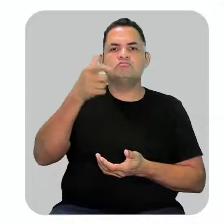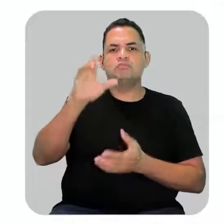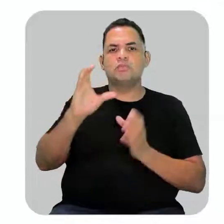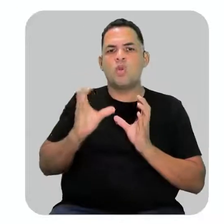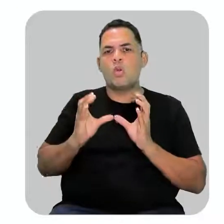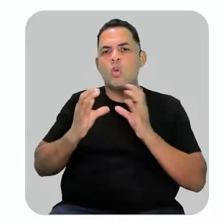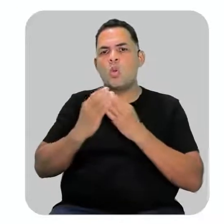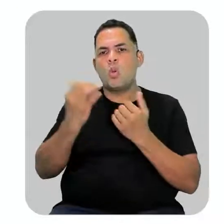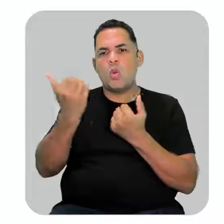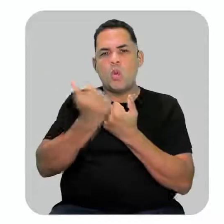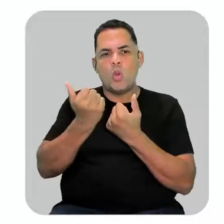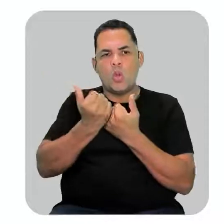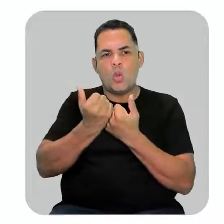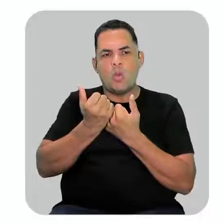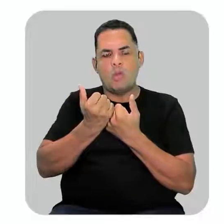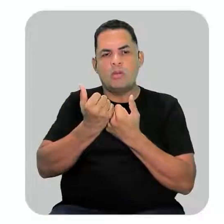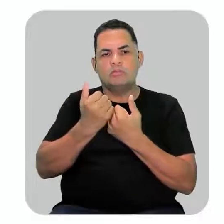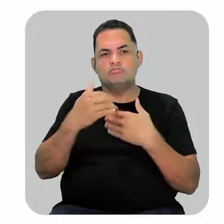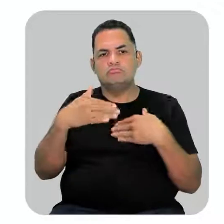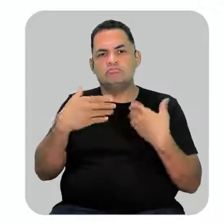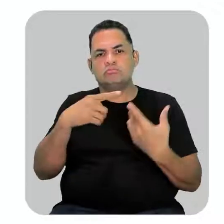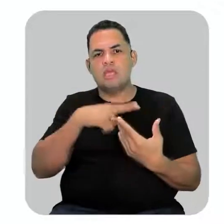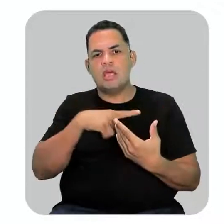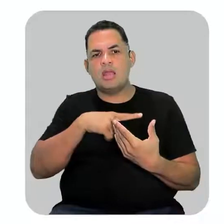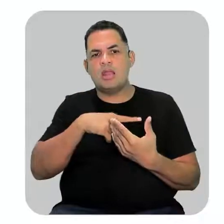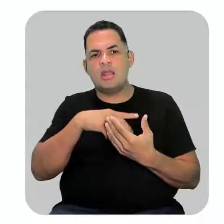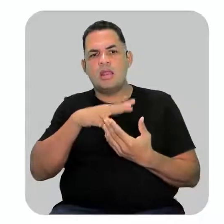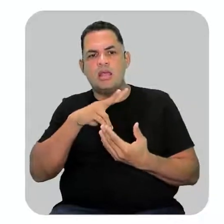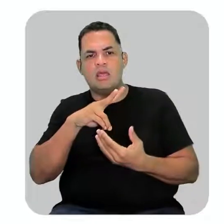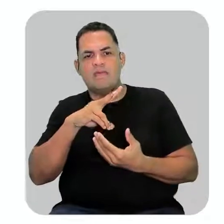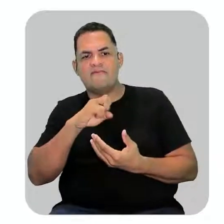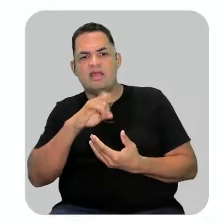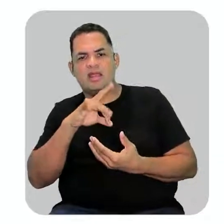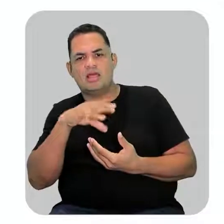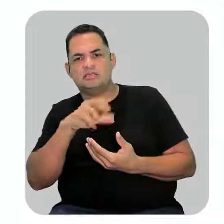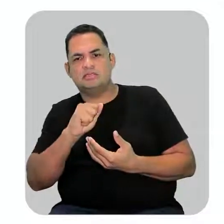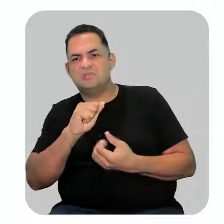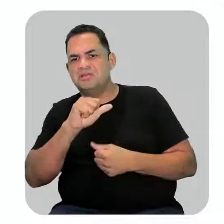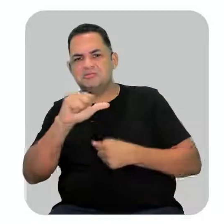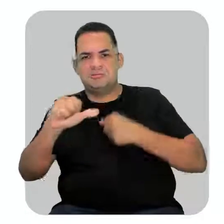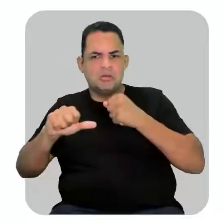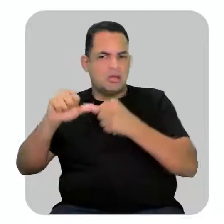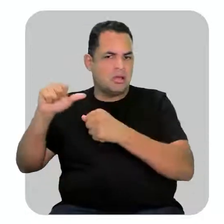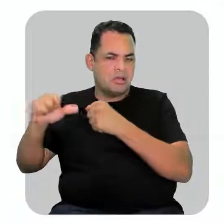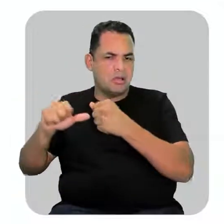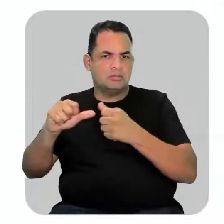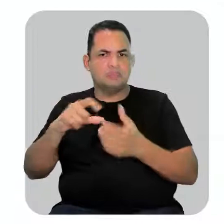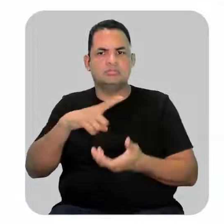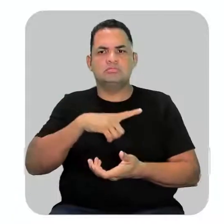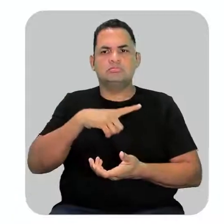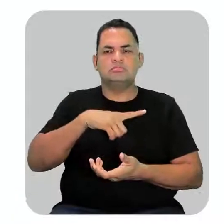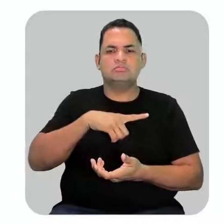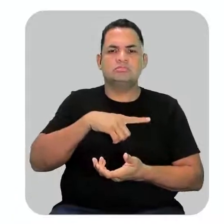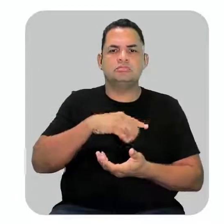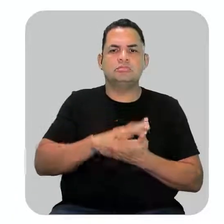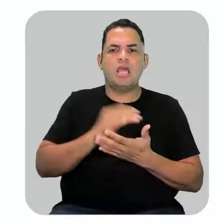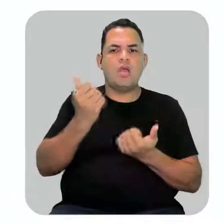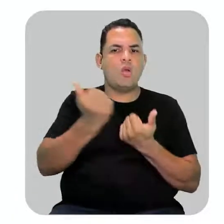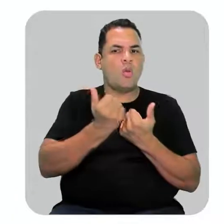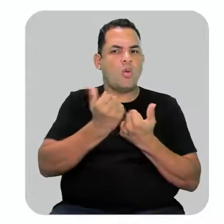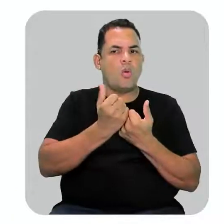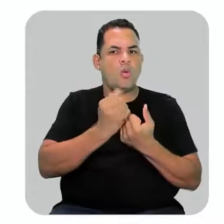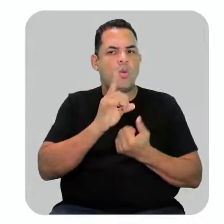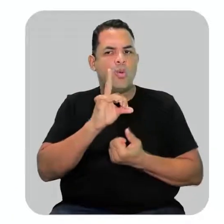grupos substituintes onde a valência pode variar, tá? E também existem os substituintes